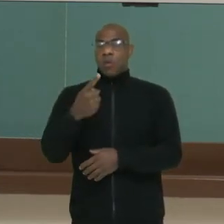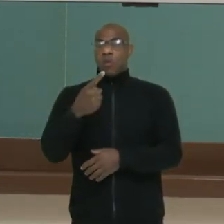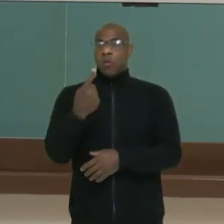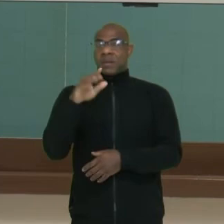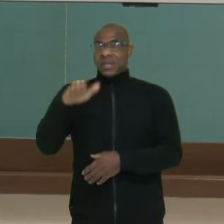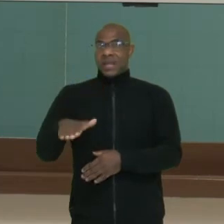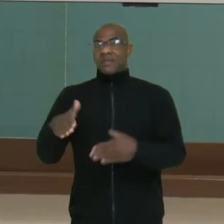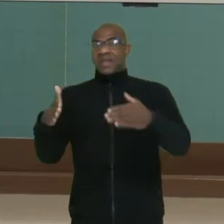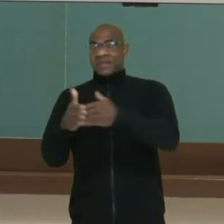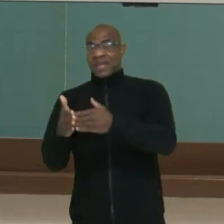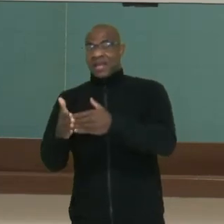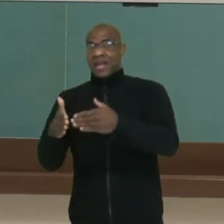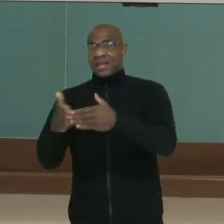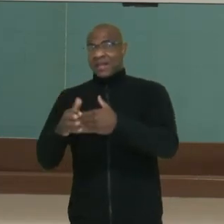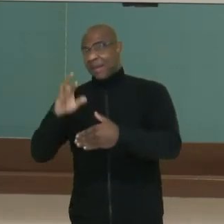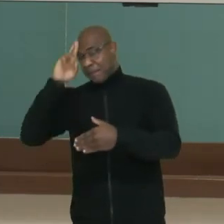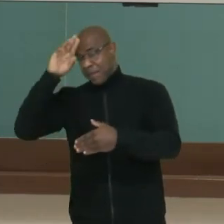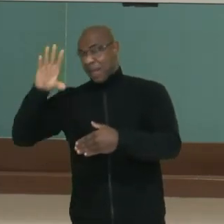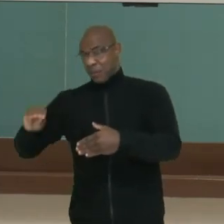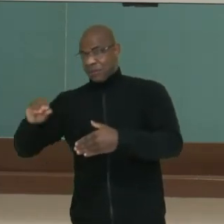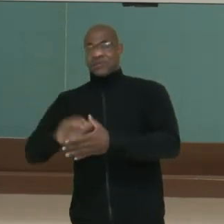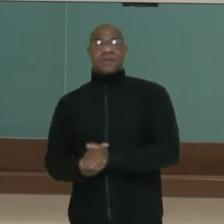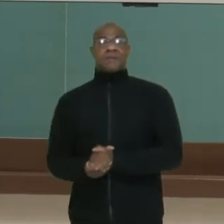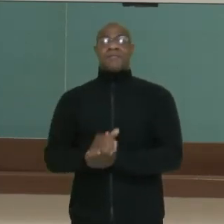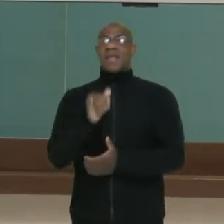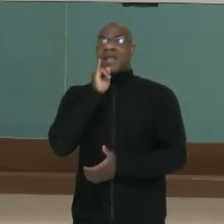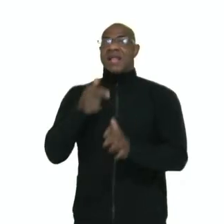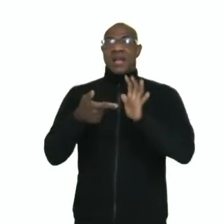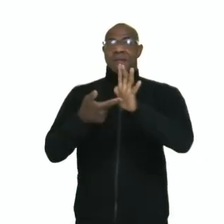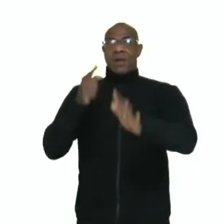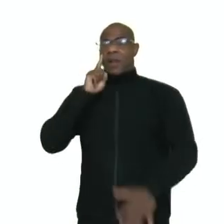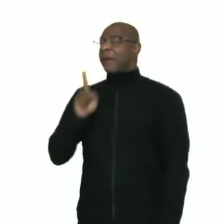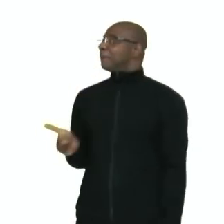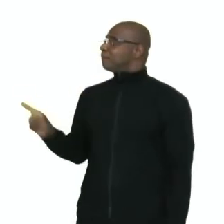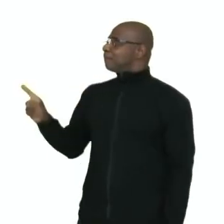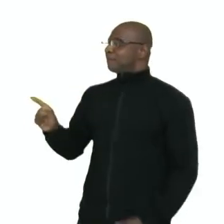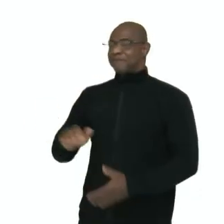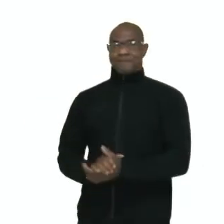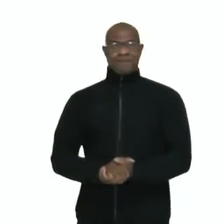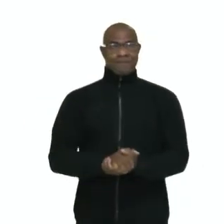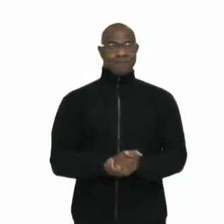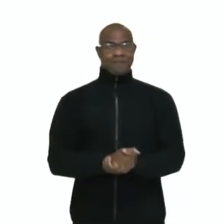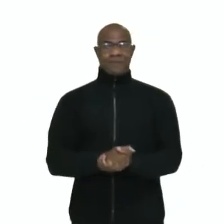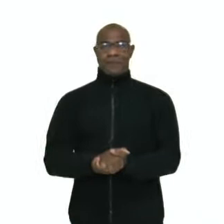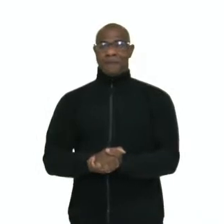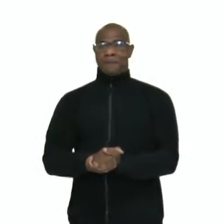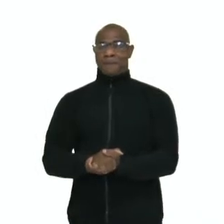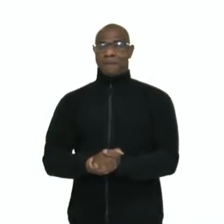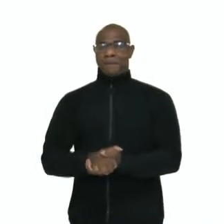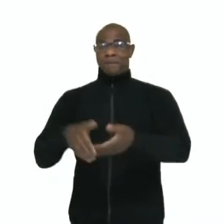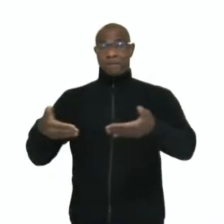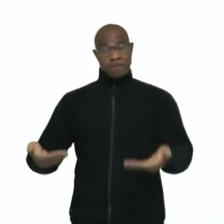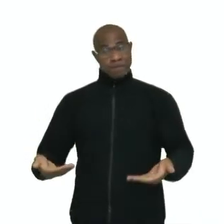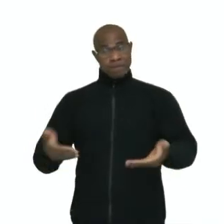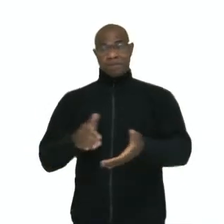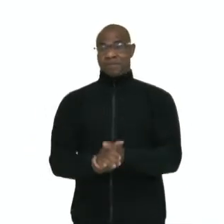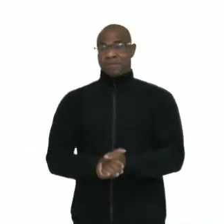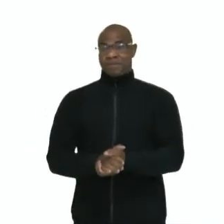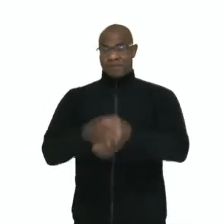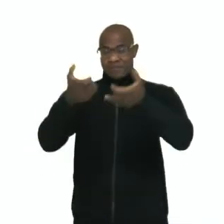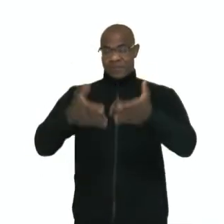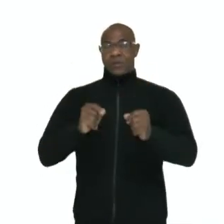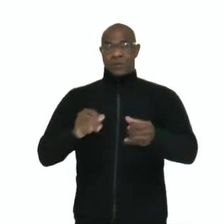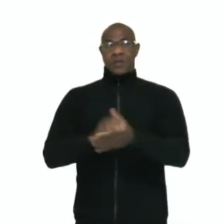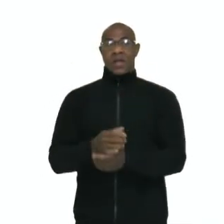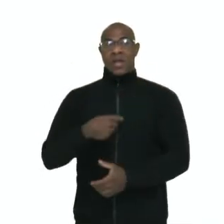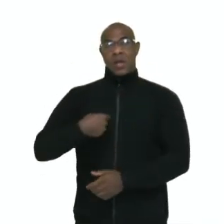a noite. Veja o exemplo, I go running at 7 a.m. Então, eu digo, eu